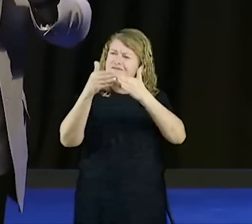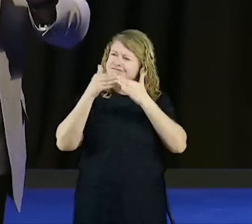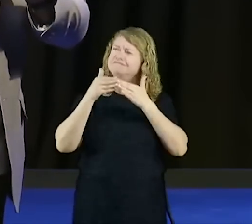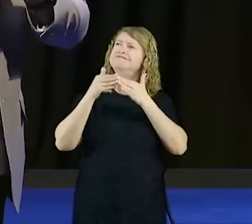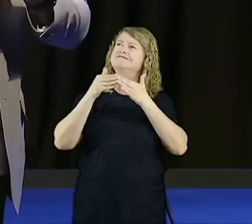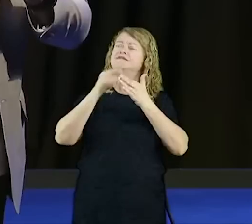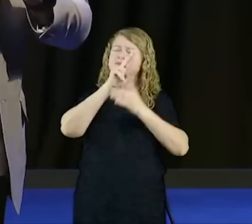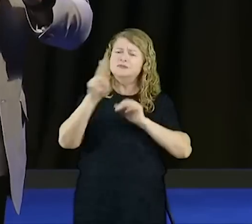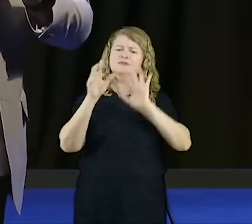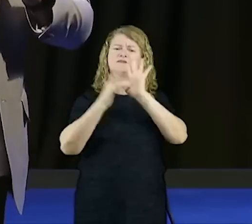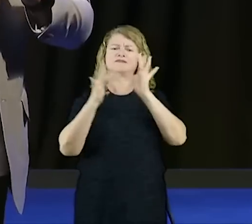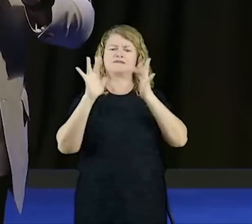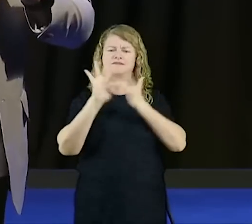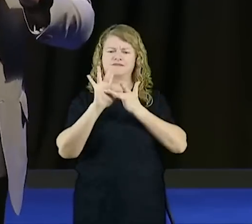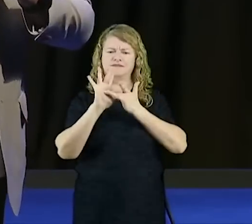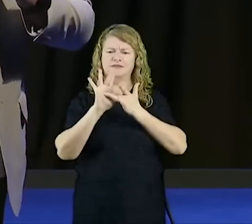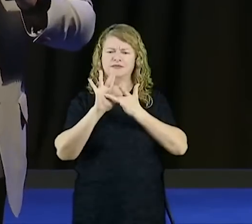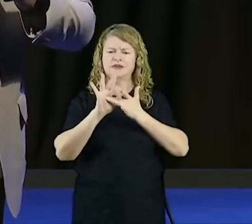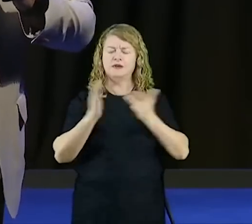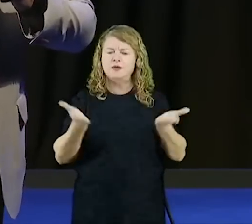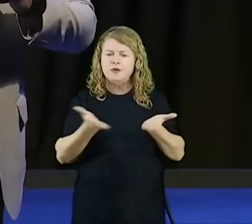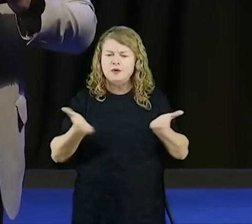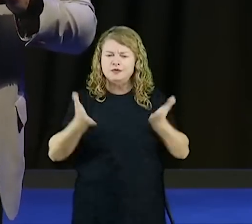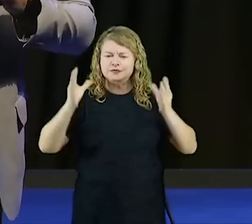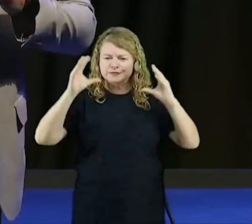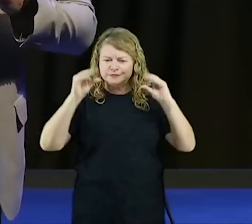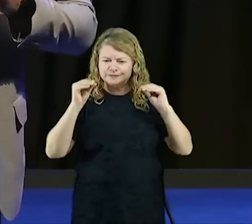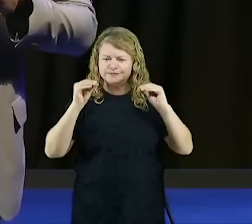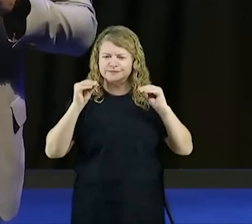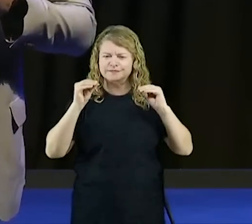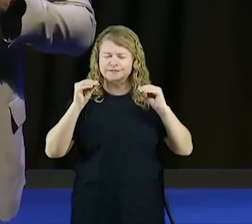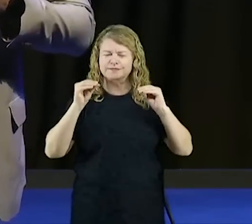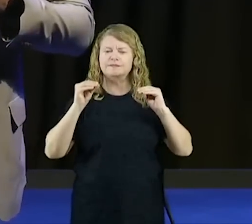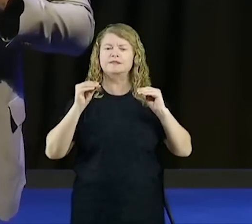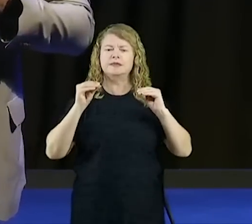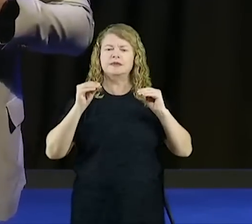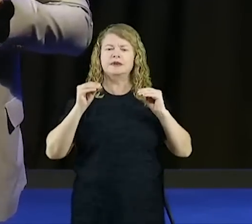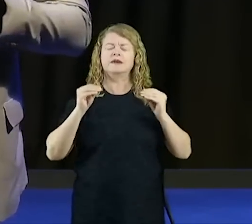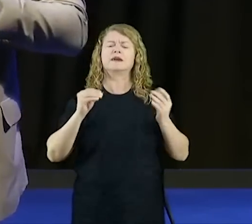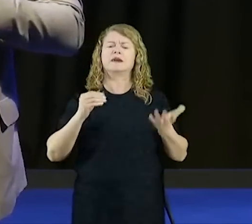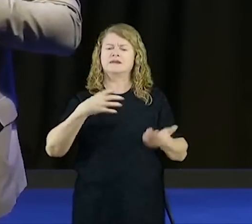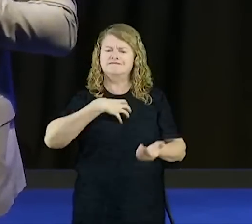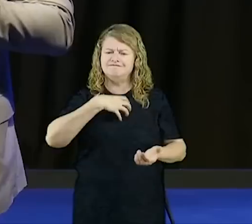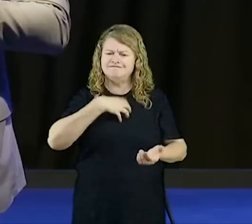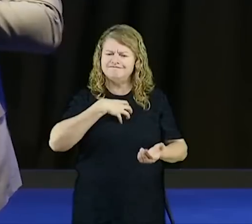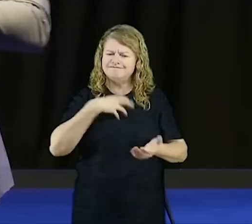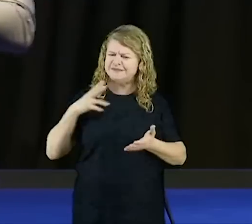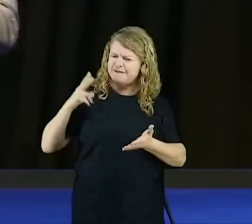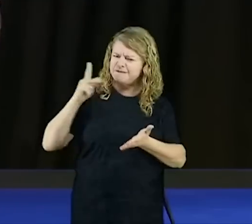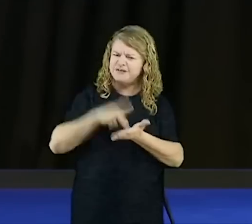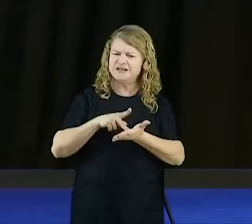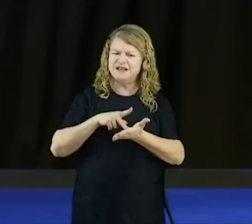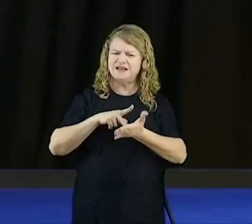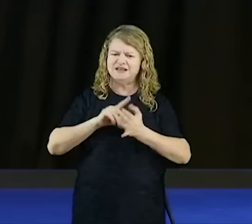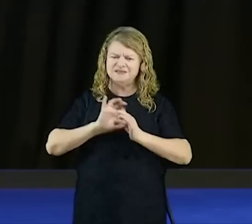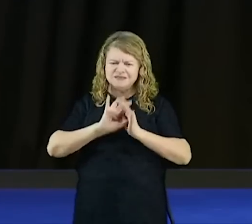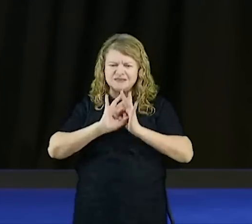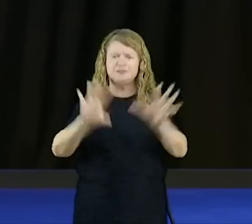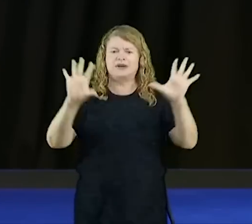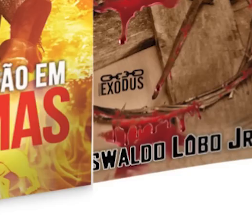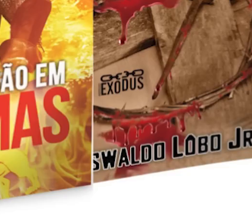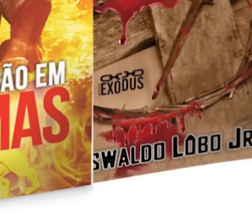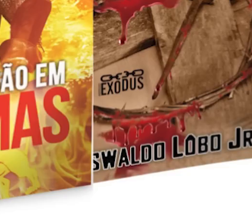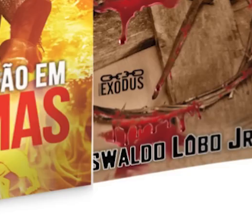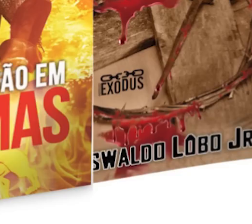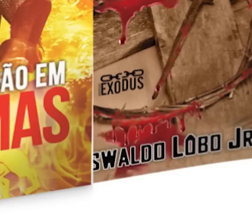em nome de Jesus, que essa noite seja uma noite onde a verdade liberte vidas,